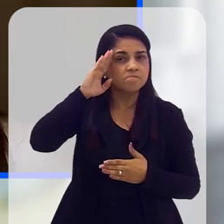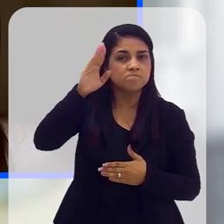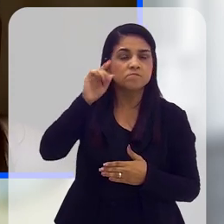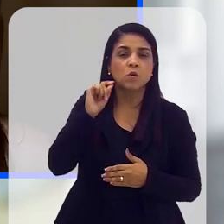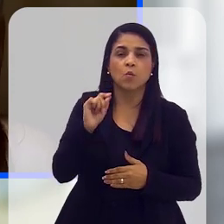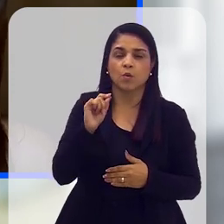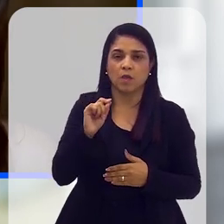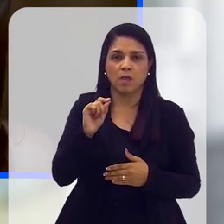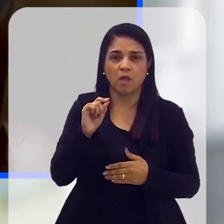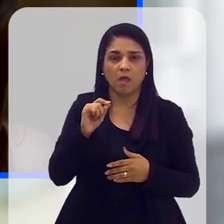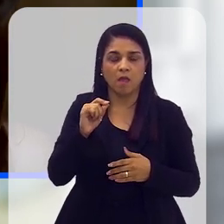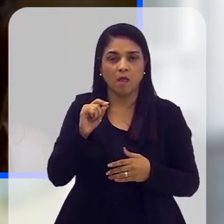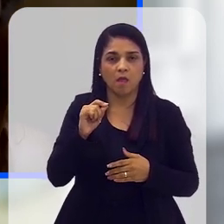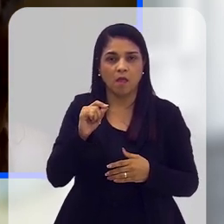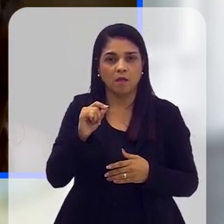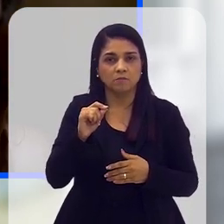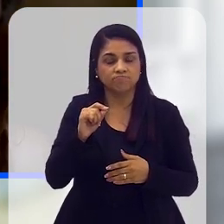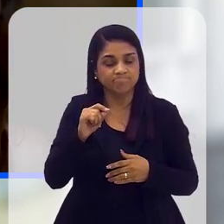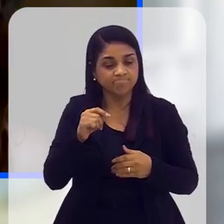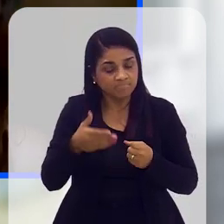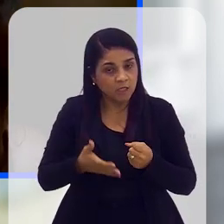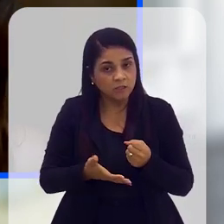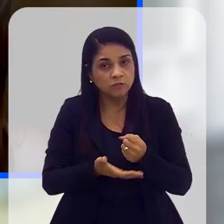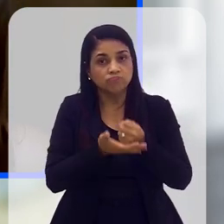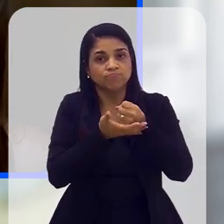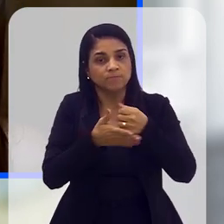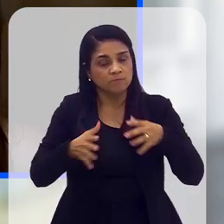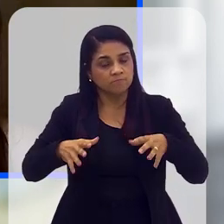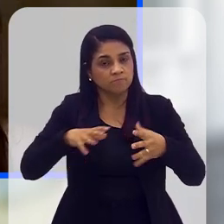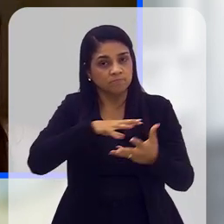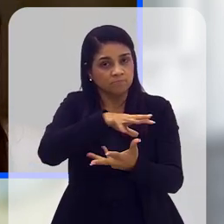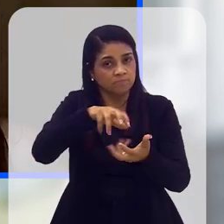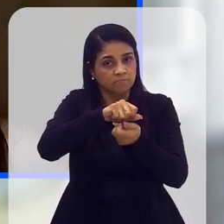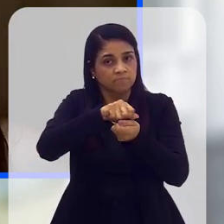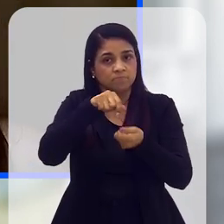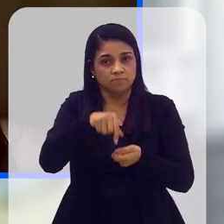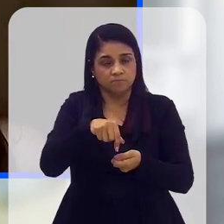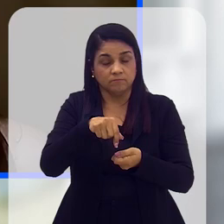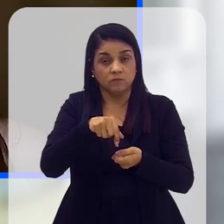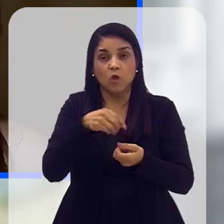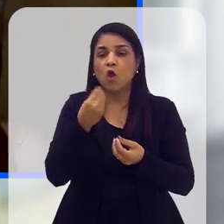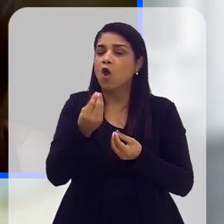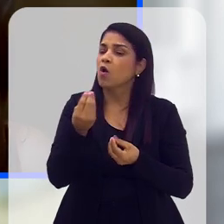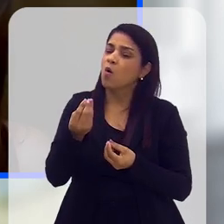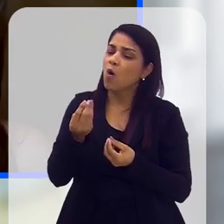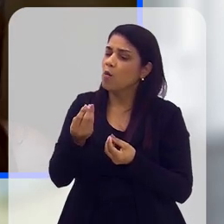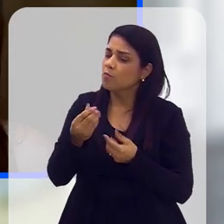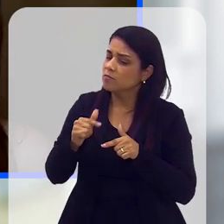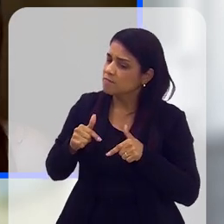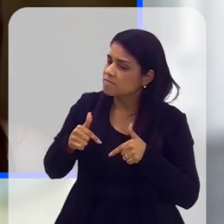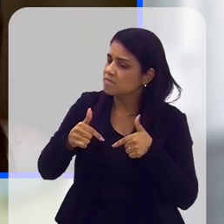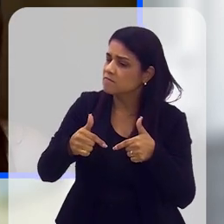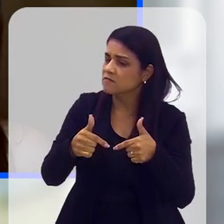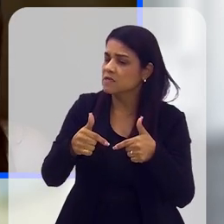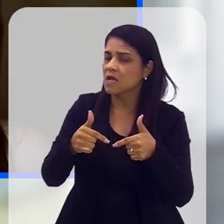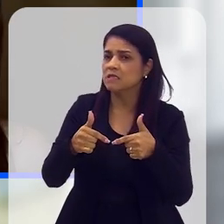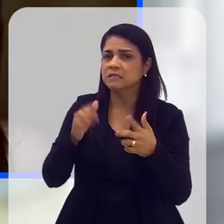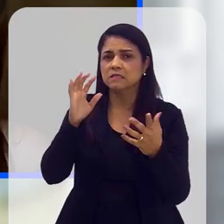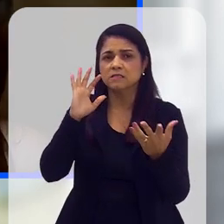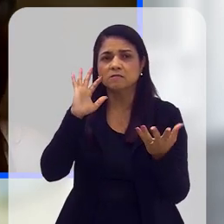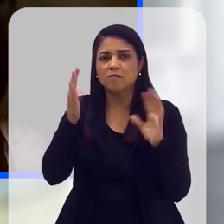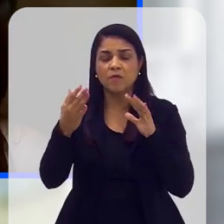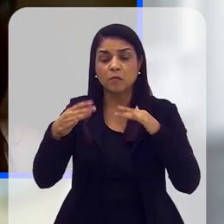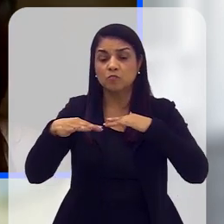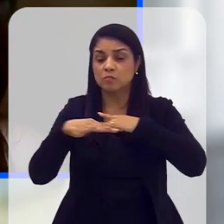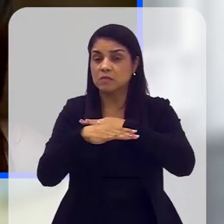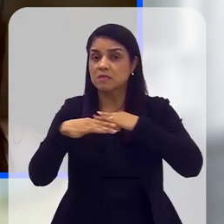justamente priorizar essa produção mais sustentável. Gisele, como enfrentar esses